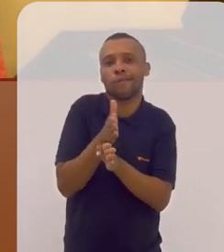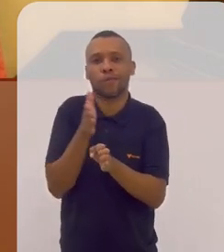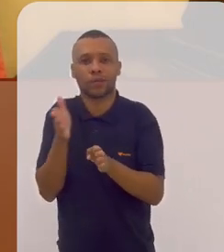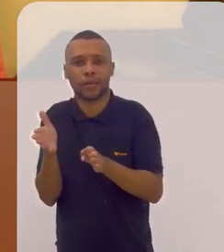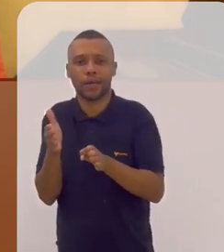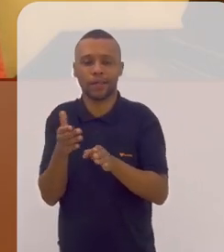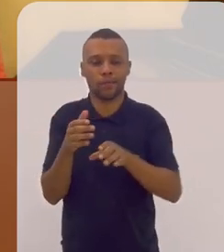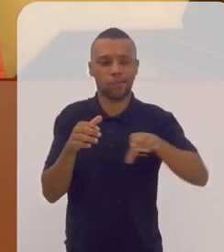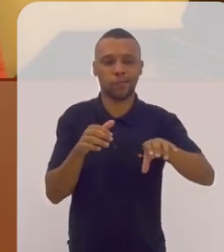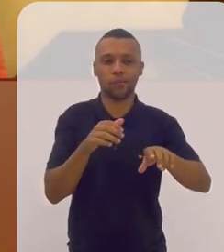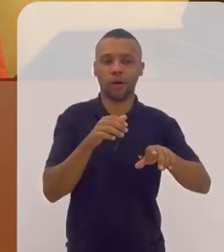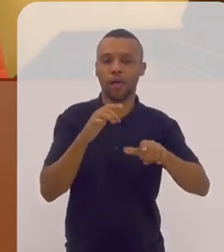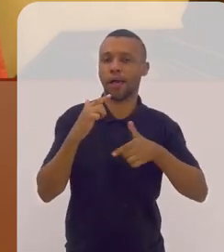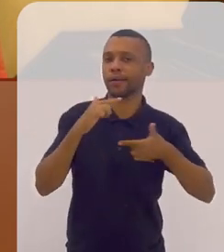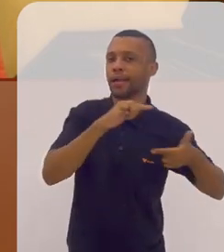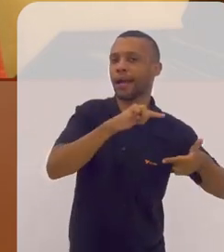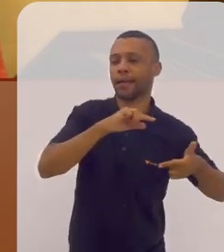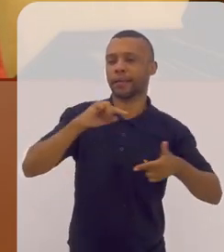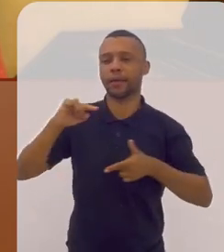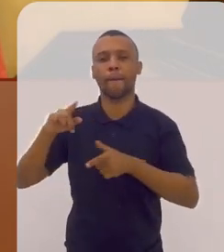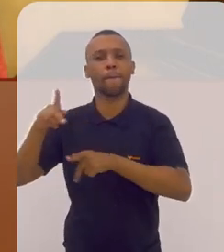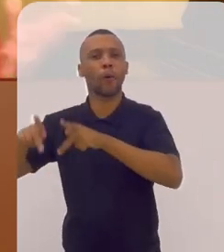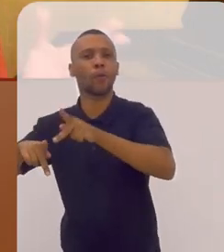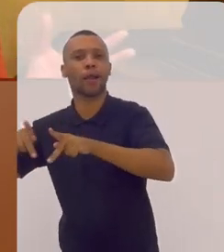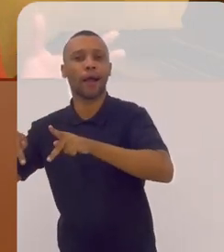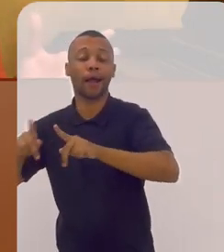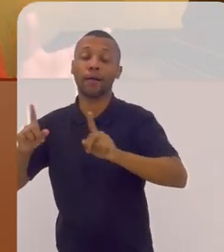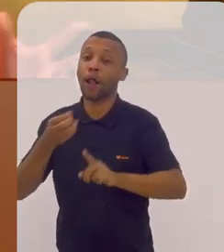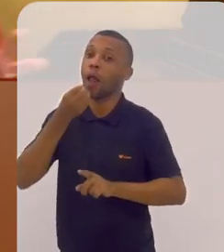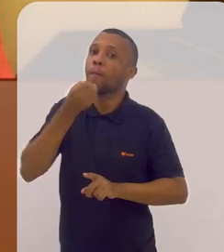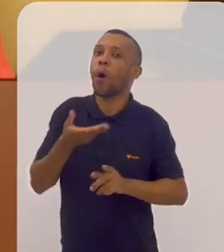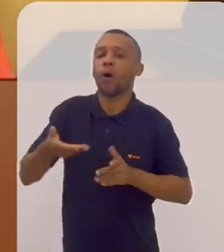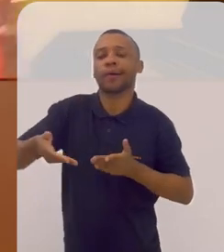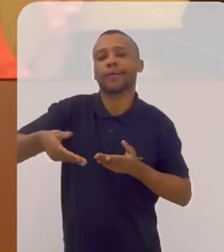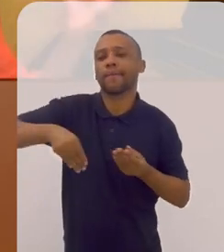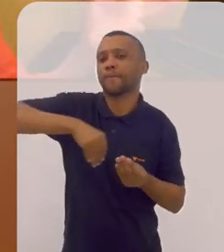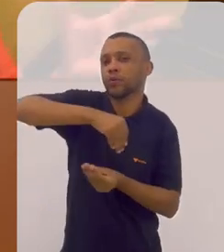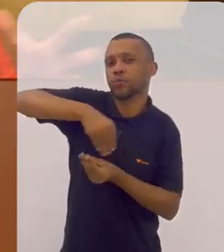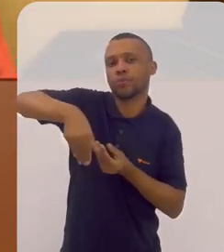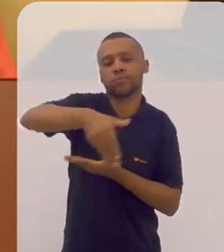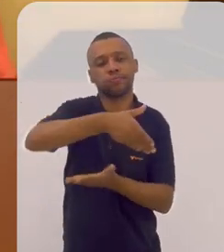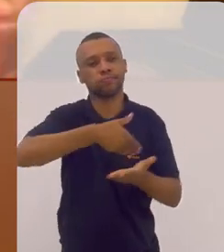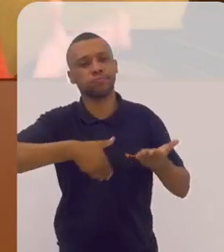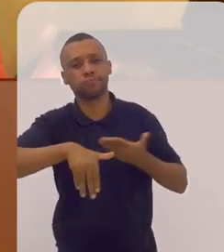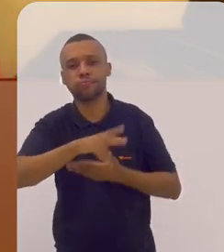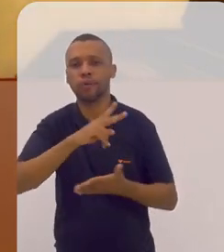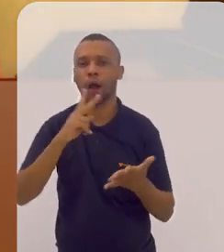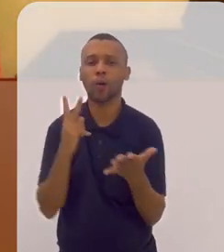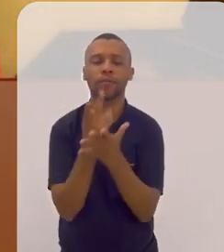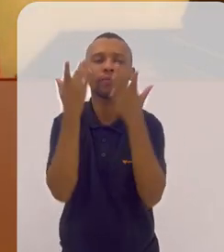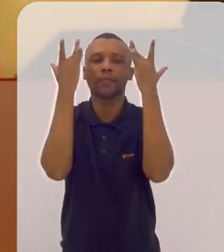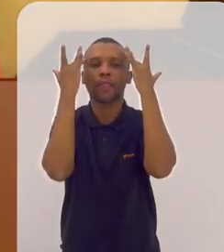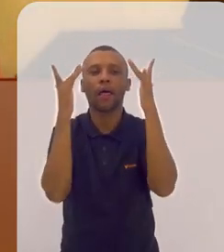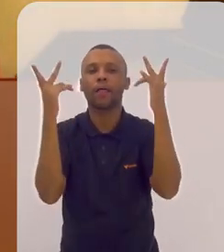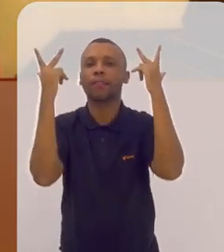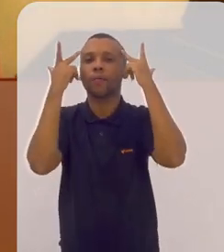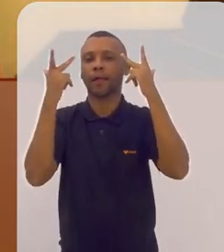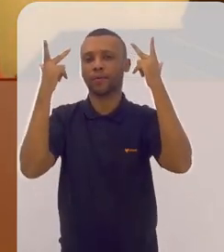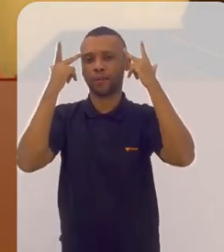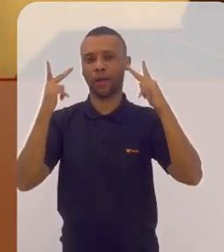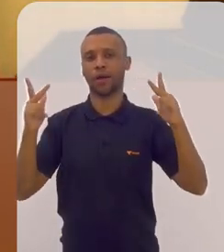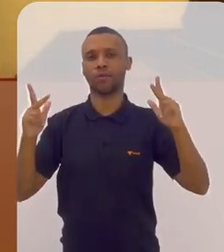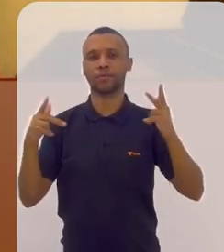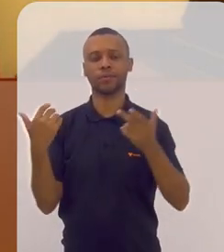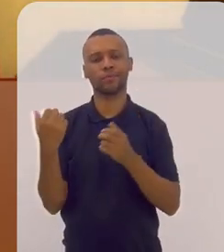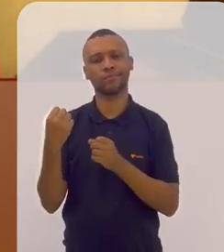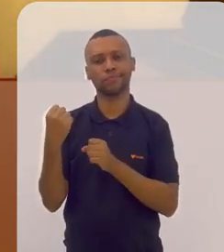caso da nossa música, e é muito saudável que essa mistura aconteça de forma tão natural. Então,